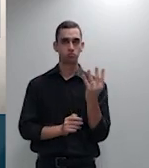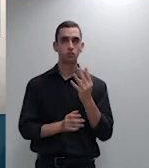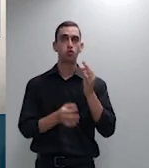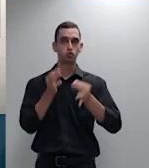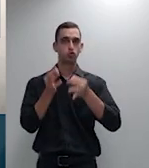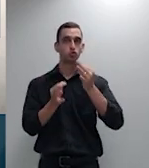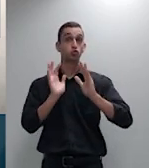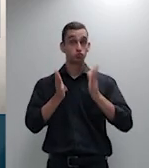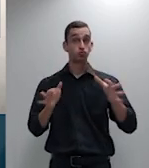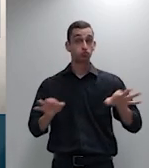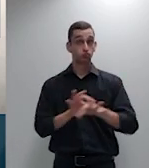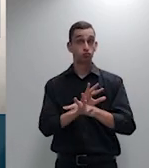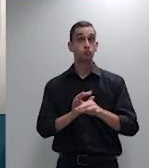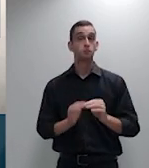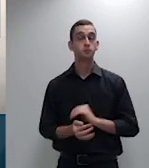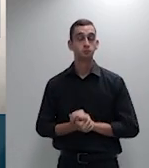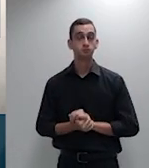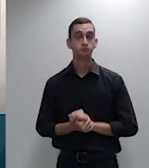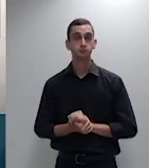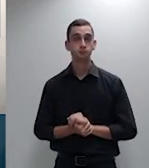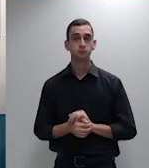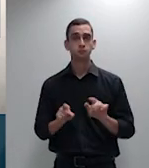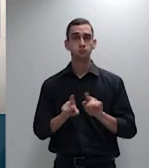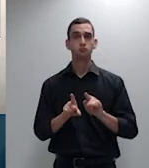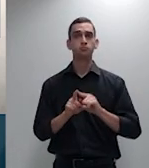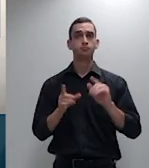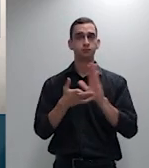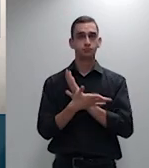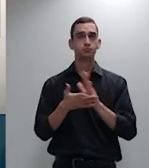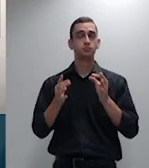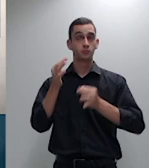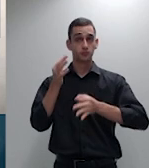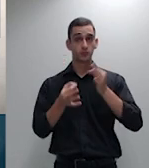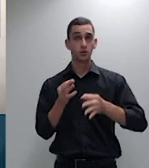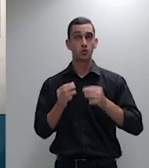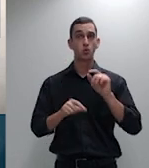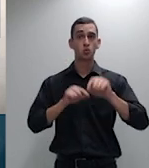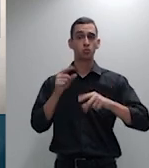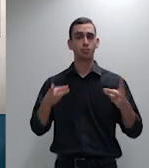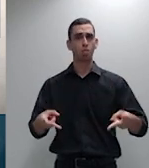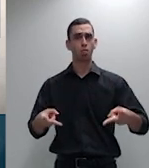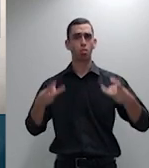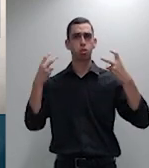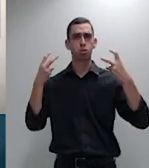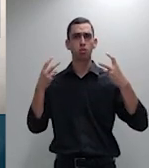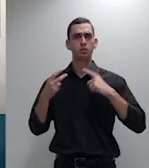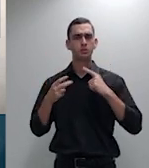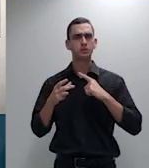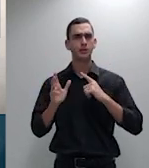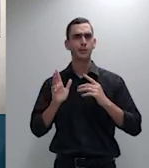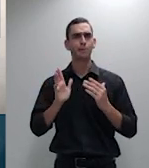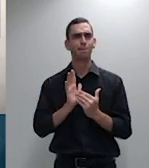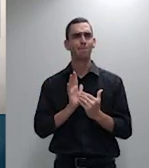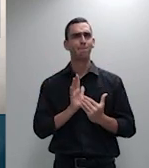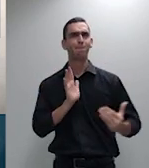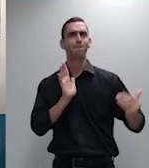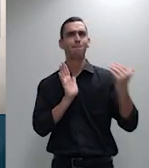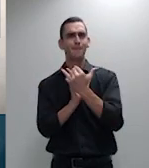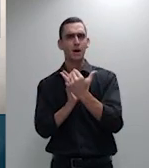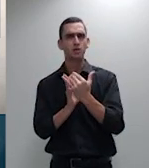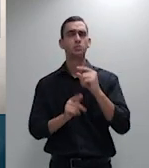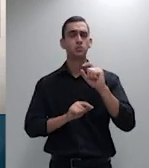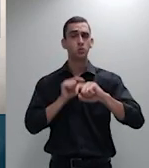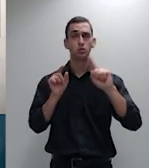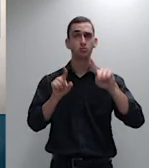reajuste com base no cotejo com outros índices previstos contratualmente deixando para a